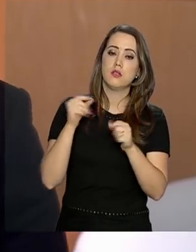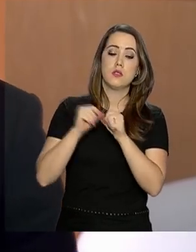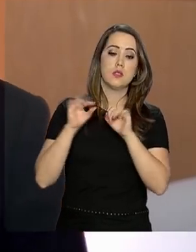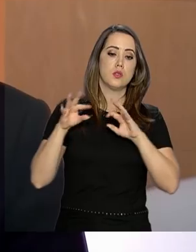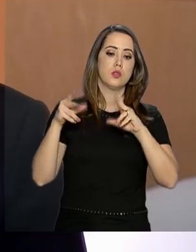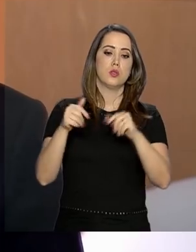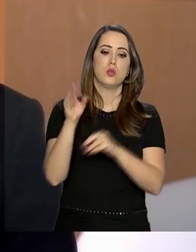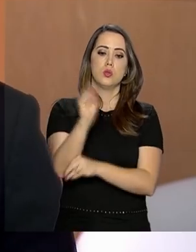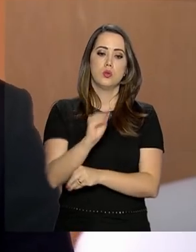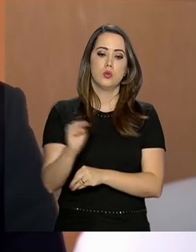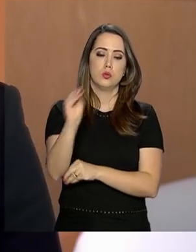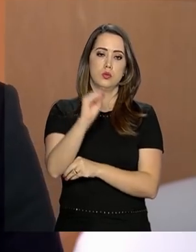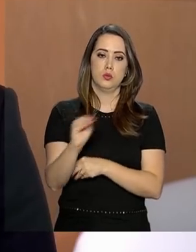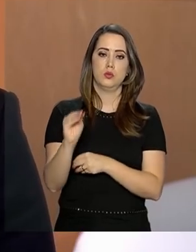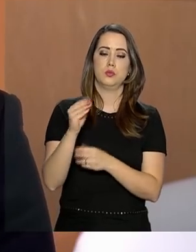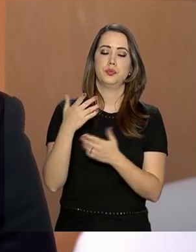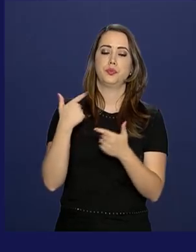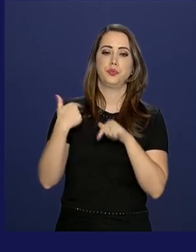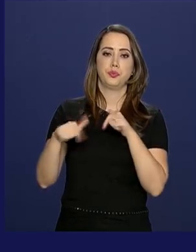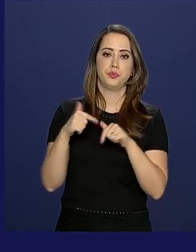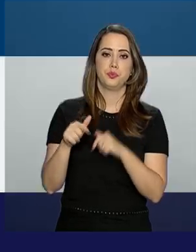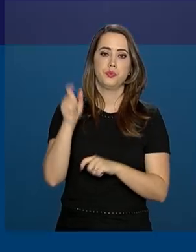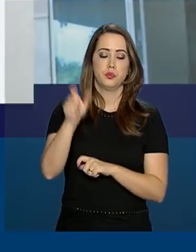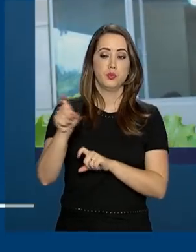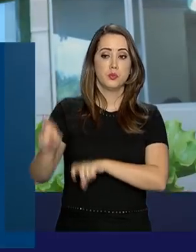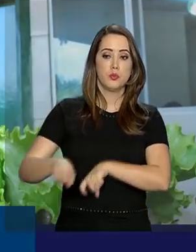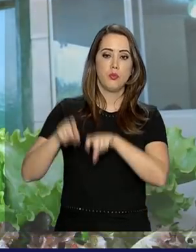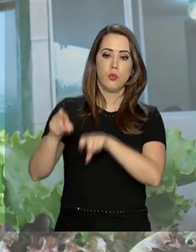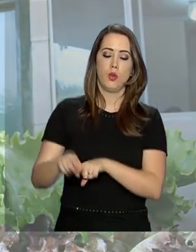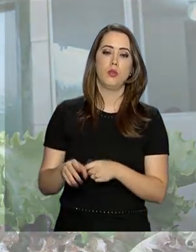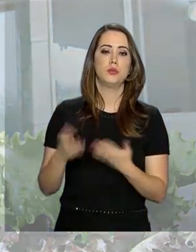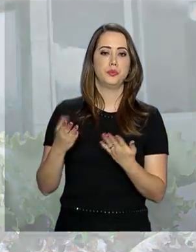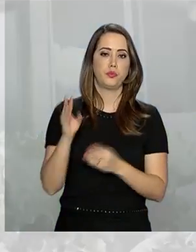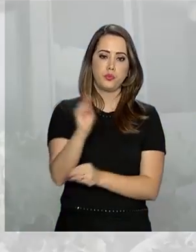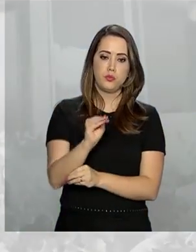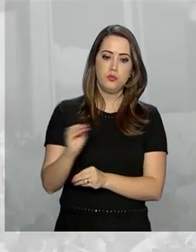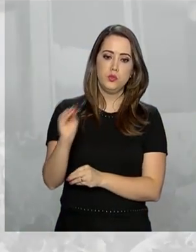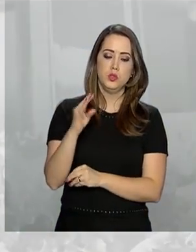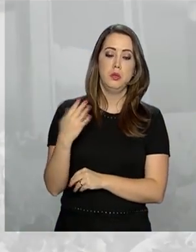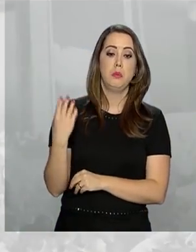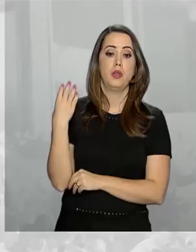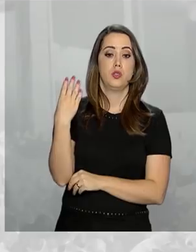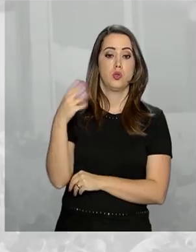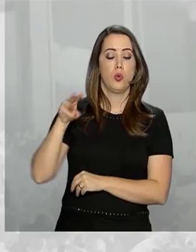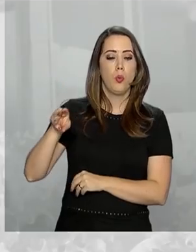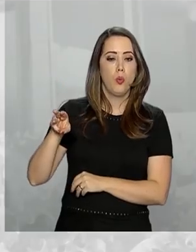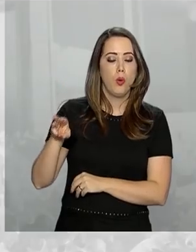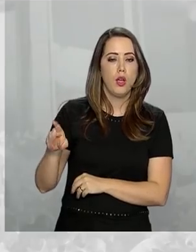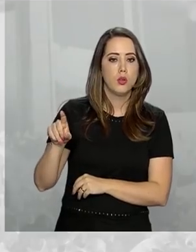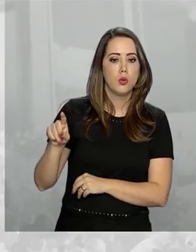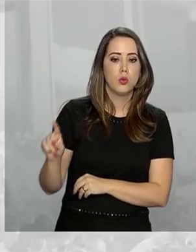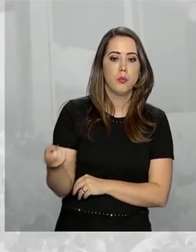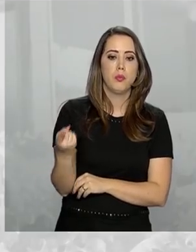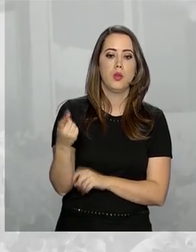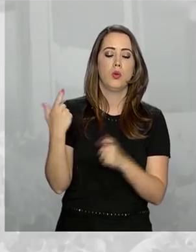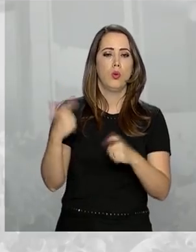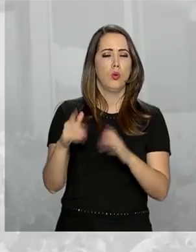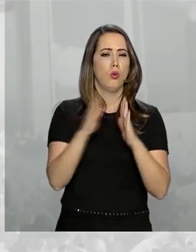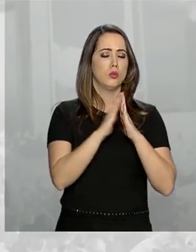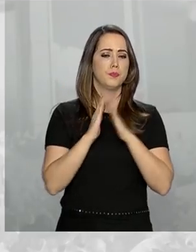o atendimento, orientação a esse produtor. Serão beneficiadas mais de 4 mil propriedades rurais,